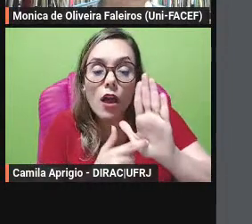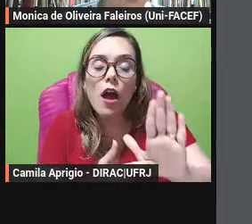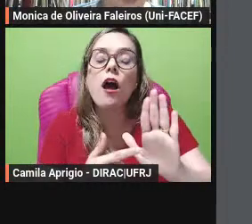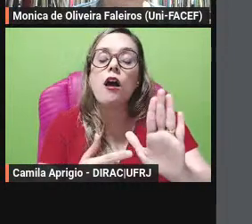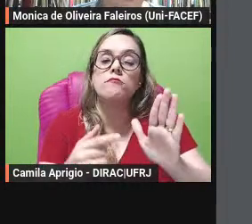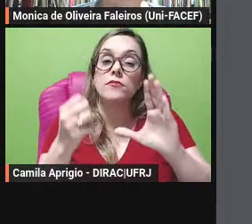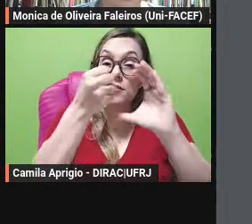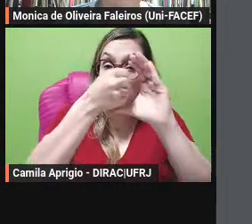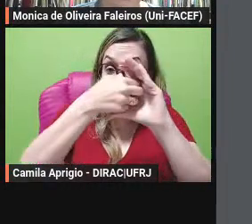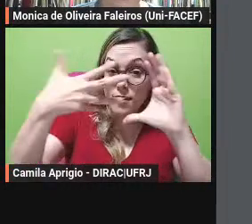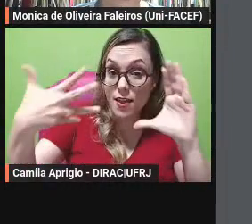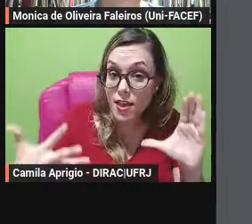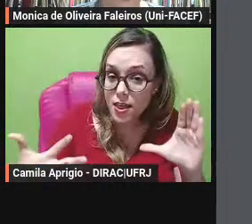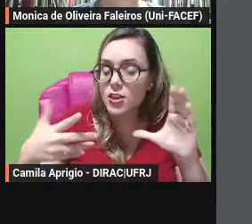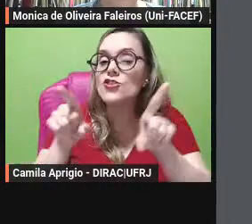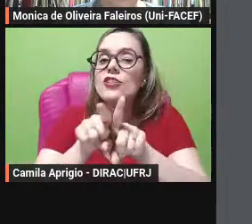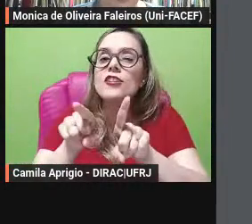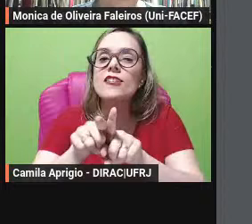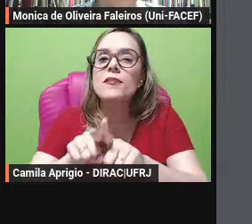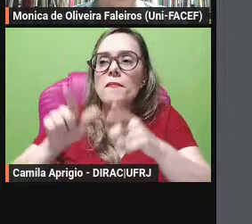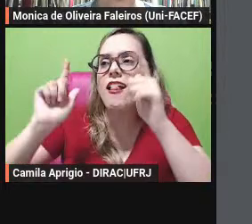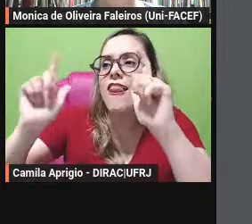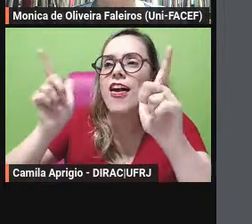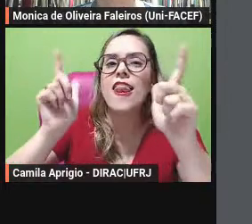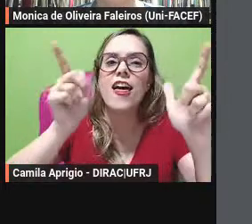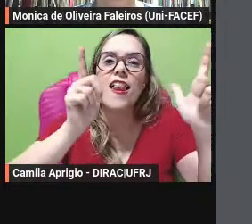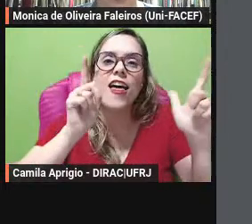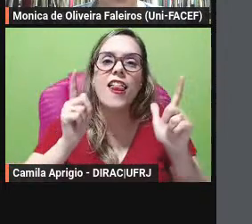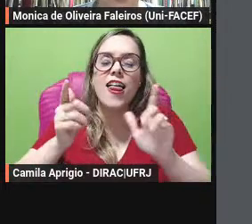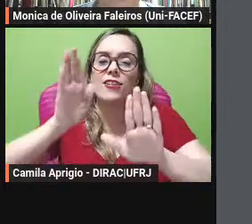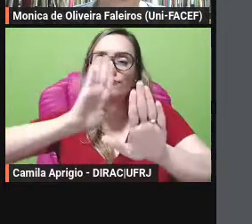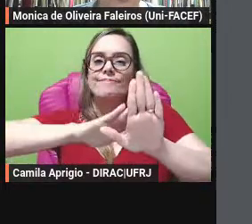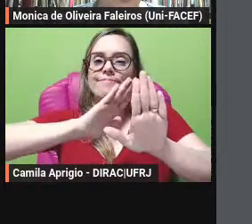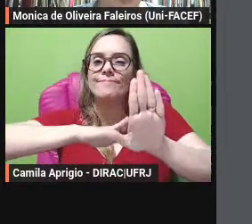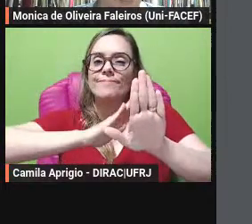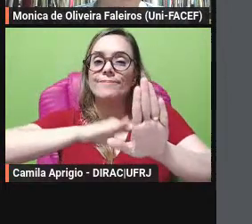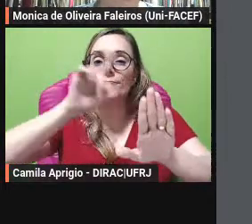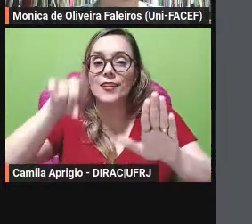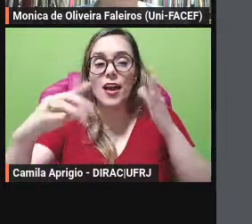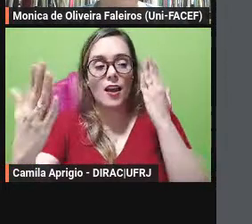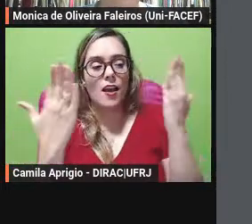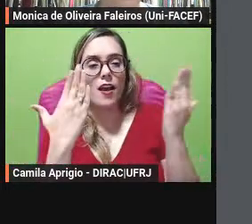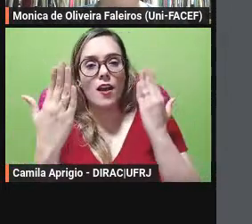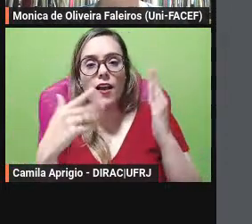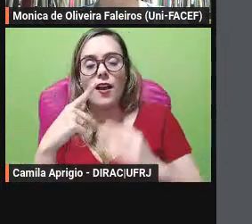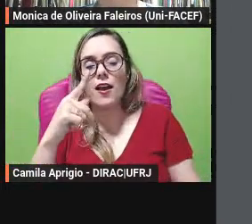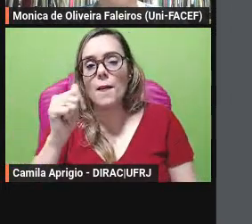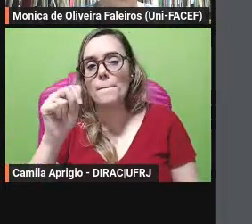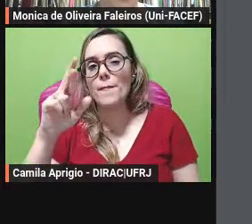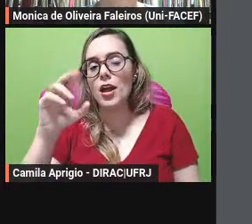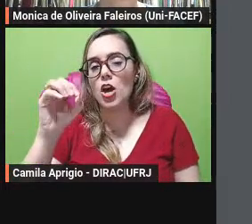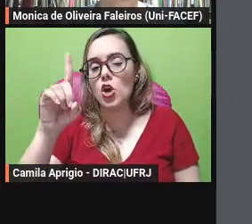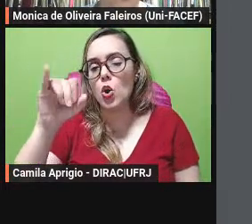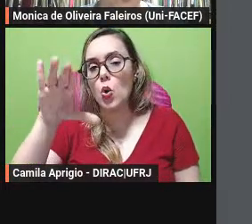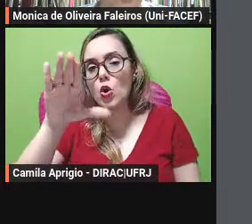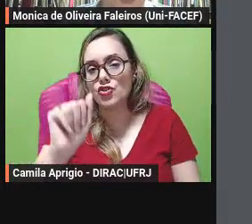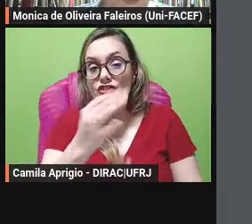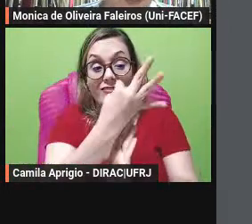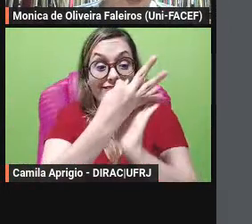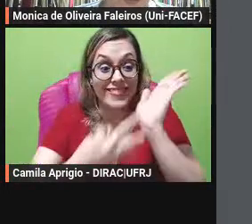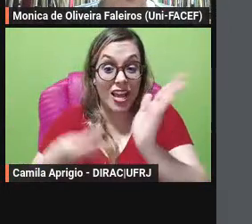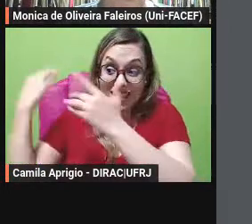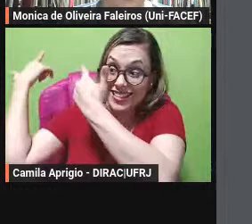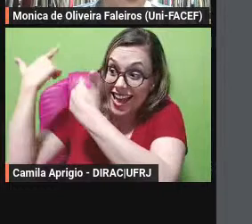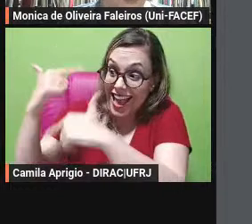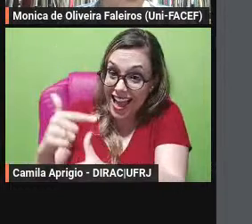satírico carnavalizado que identificamos o tempo todo como paródica a paródia dos textos tradicionais dos discursos